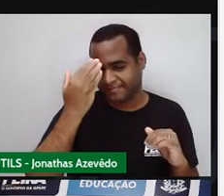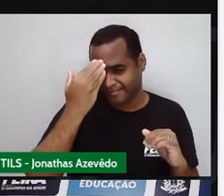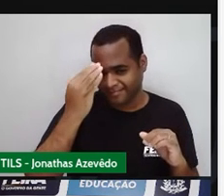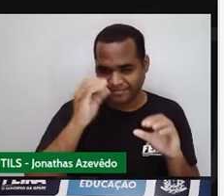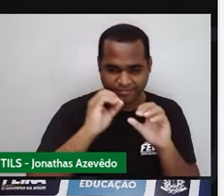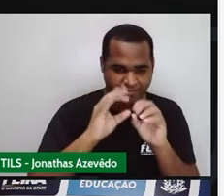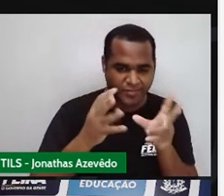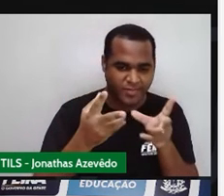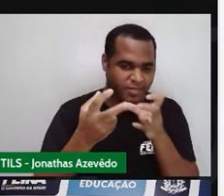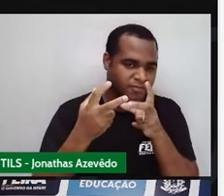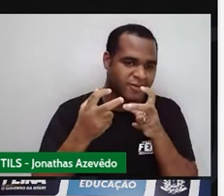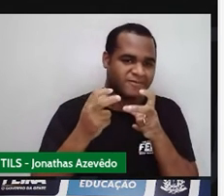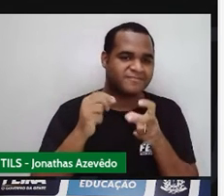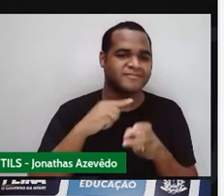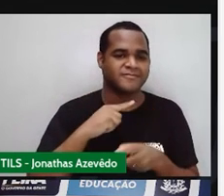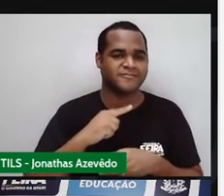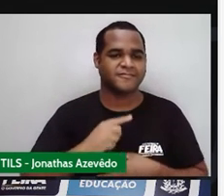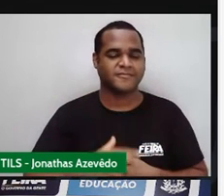perceber.